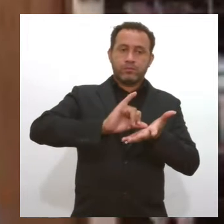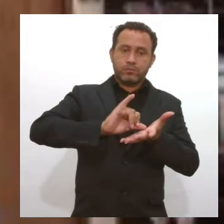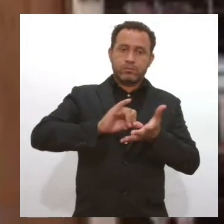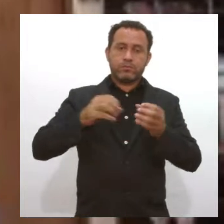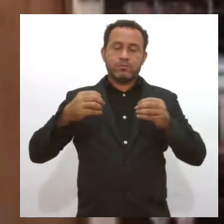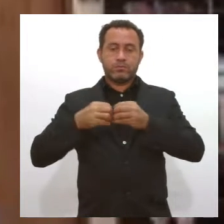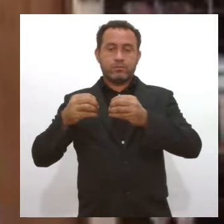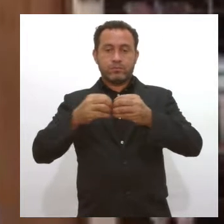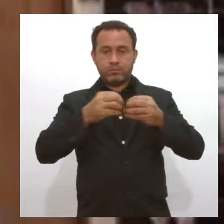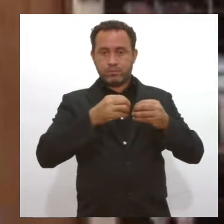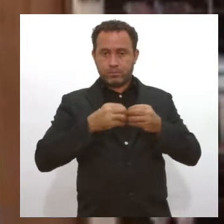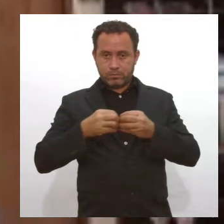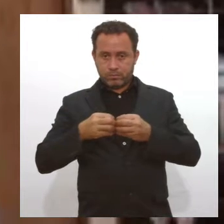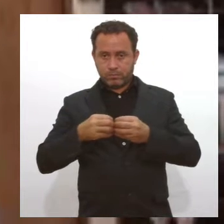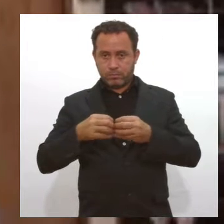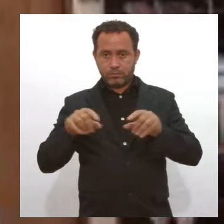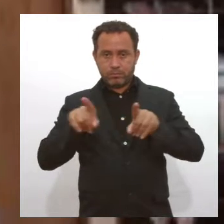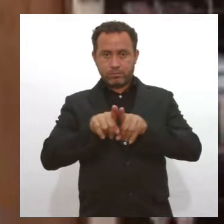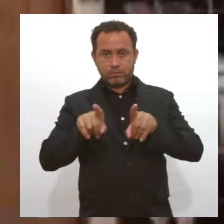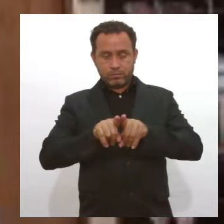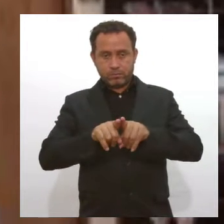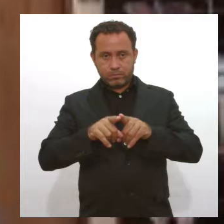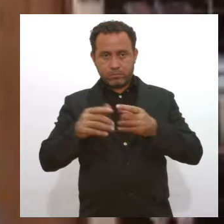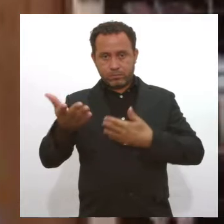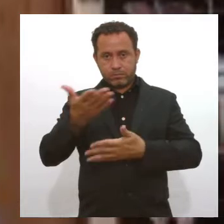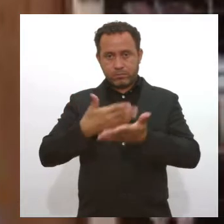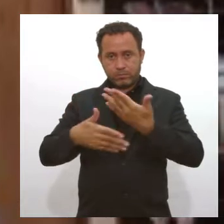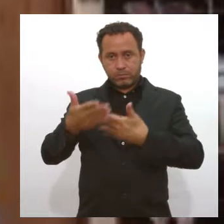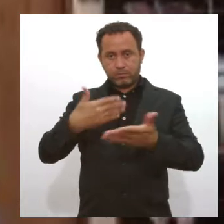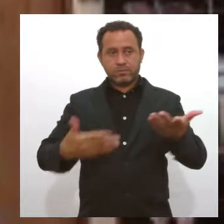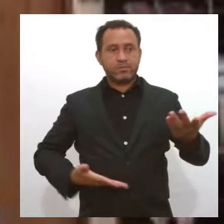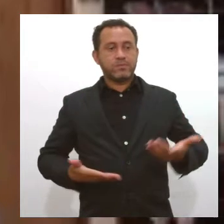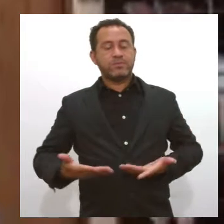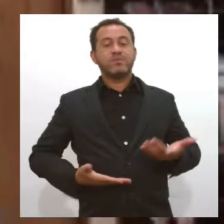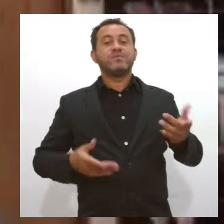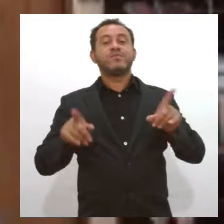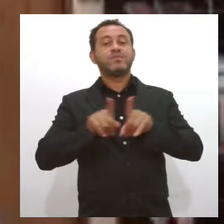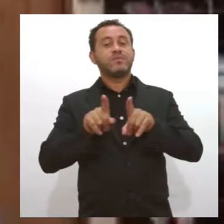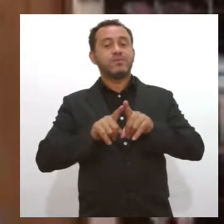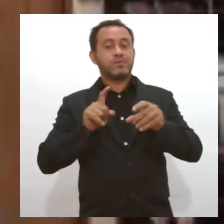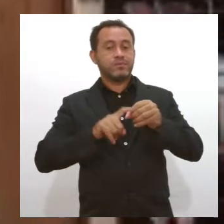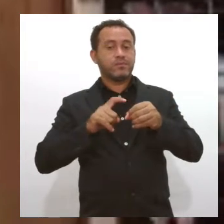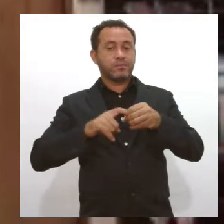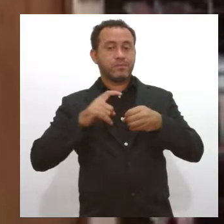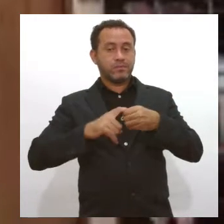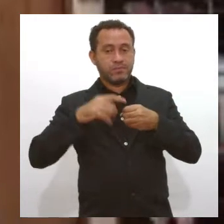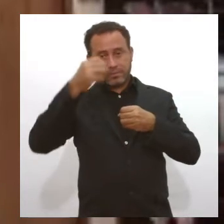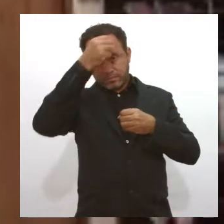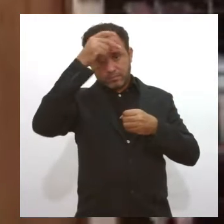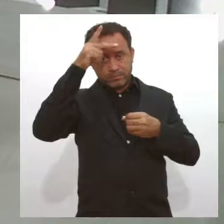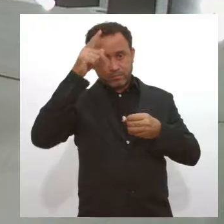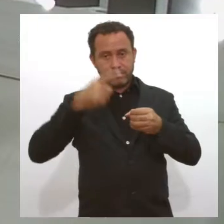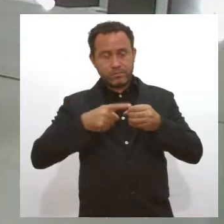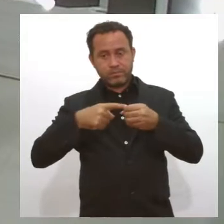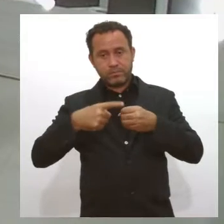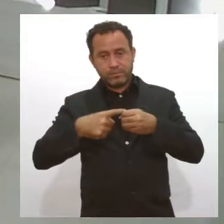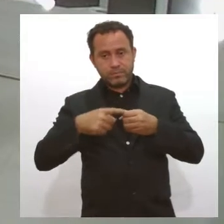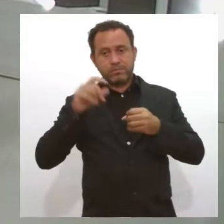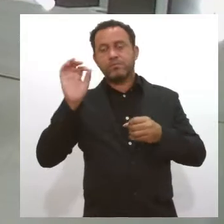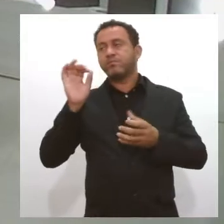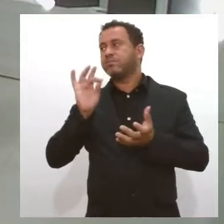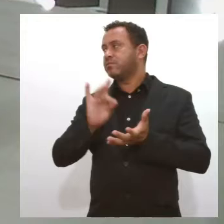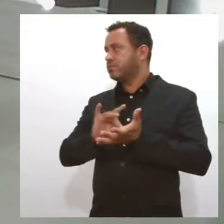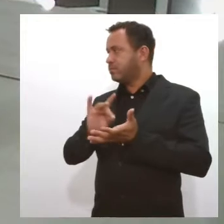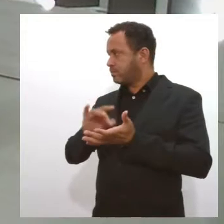próximas, mas a pretensão é de interiorização desse serviço também. Com parcerias com parcerias prefeituras municipais. Com certeza. E é